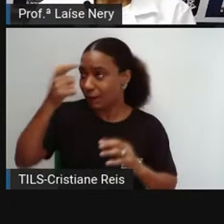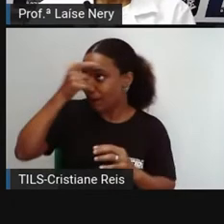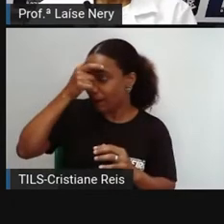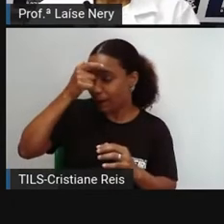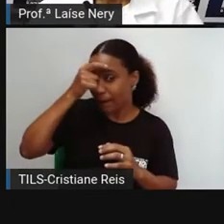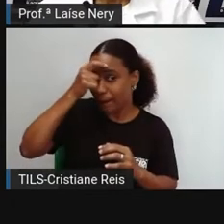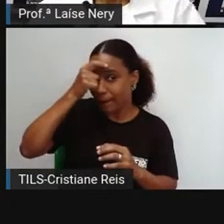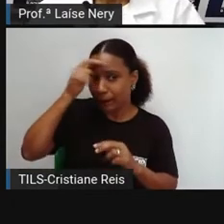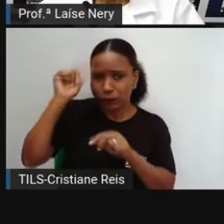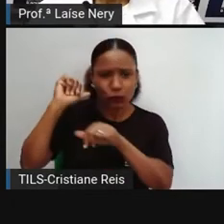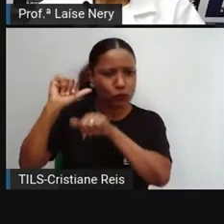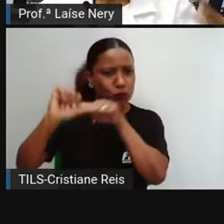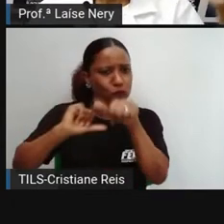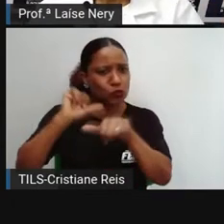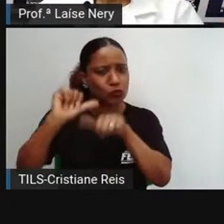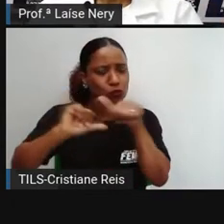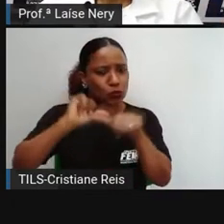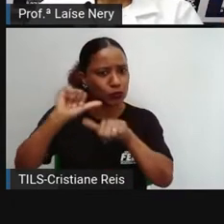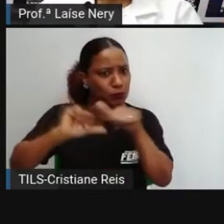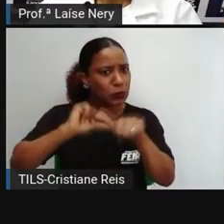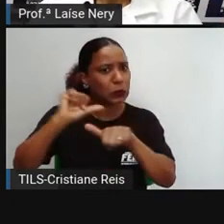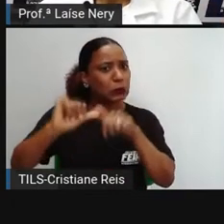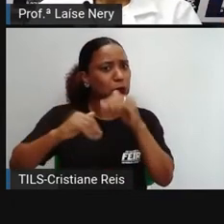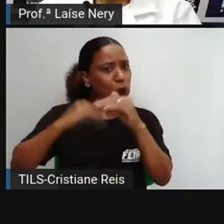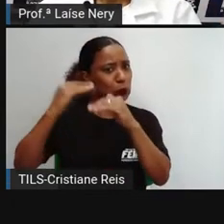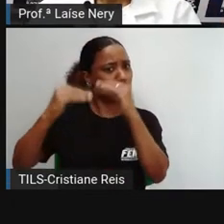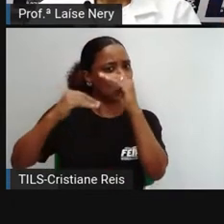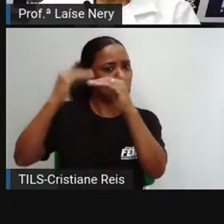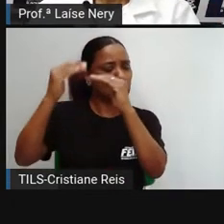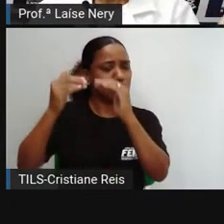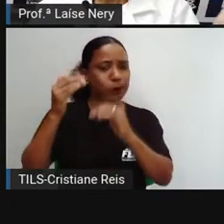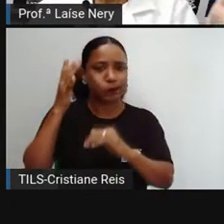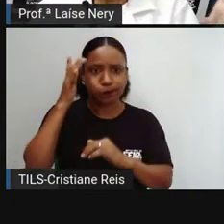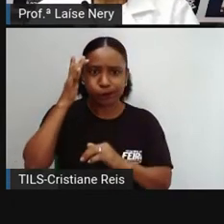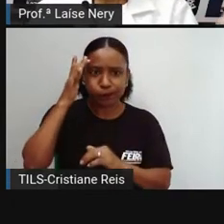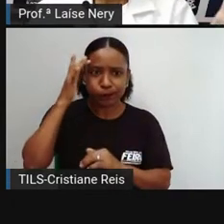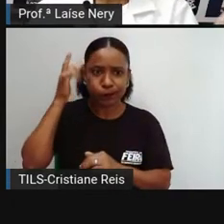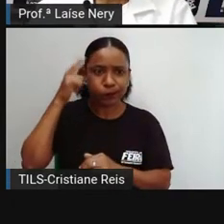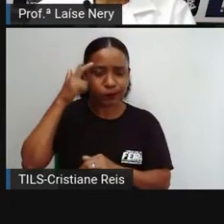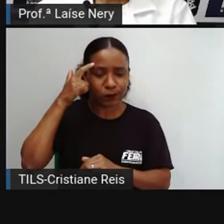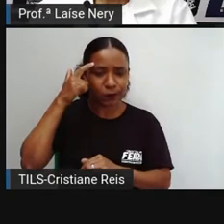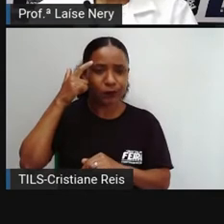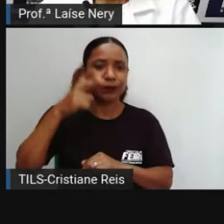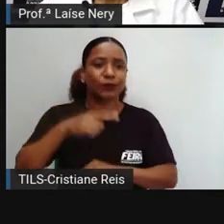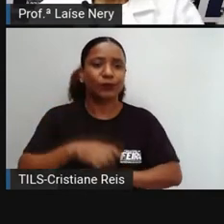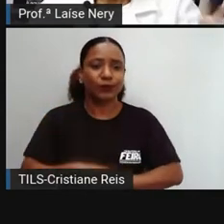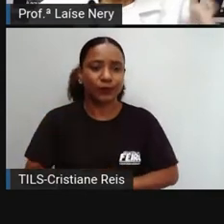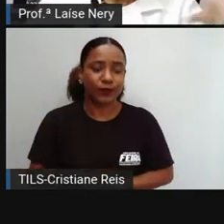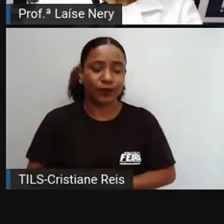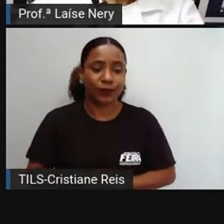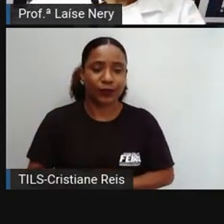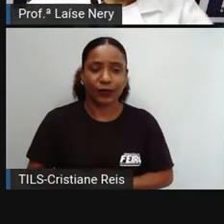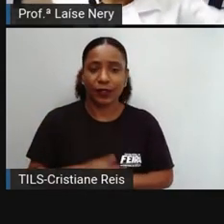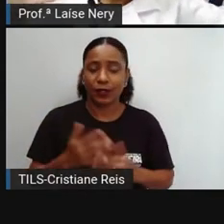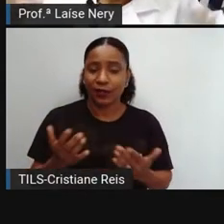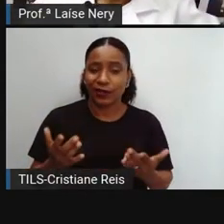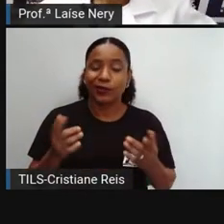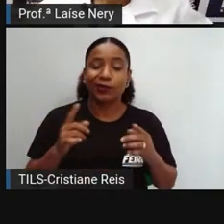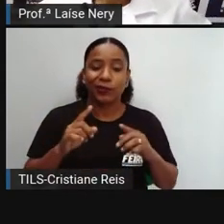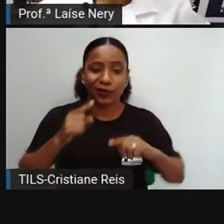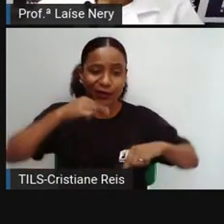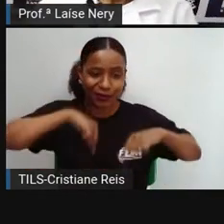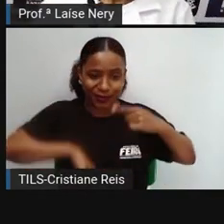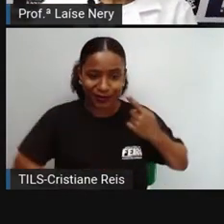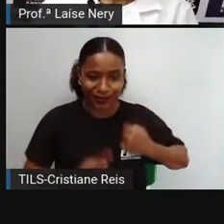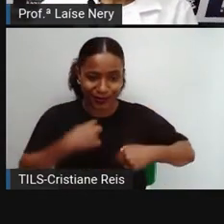essas transformações na mente são decorrentes também dessa oscilação de